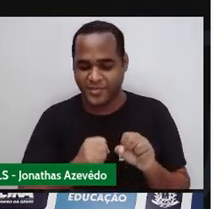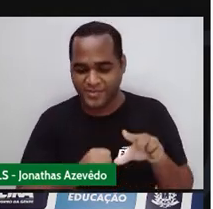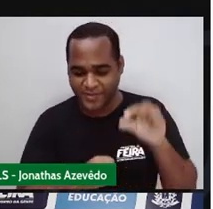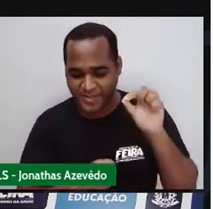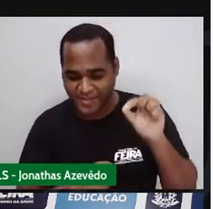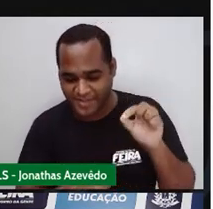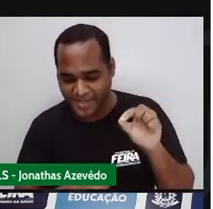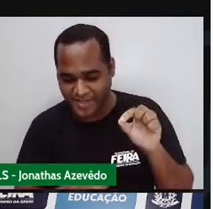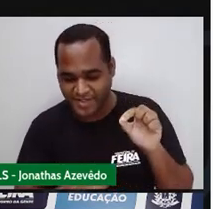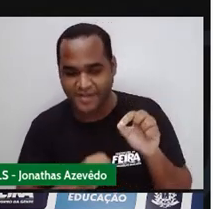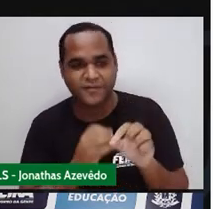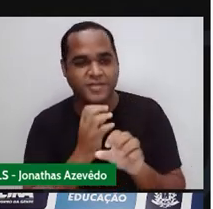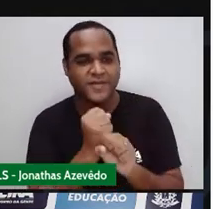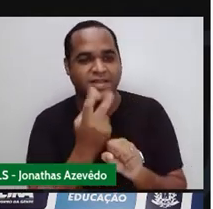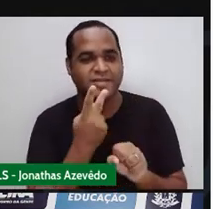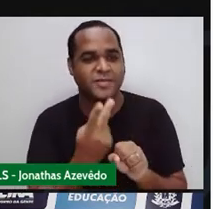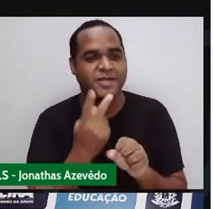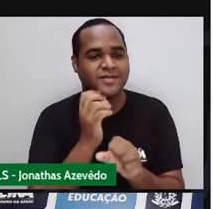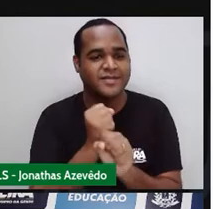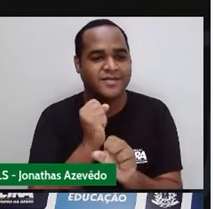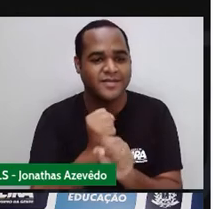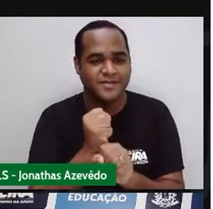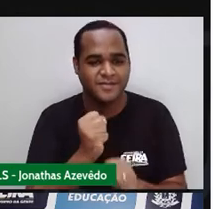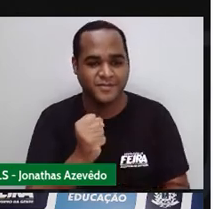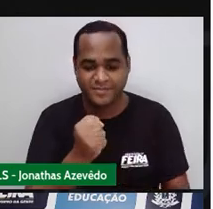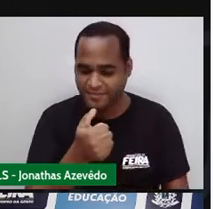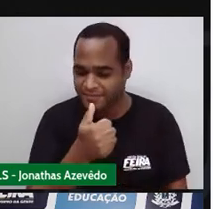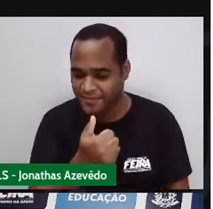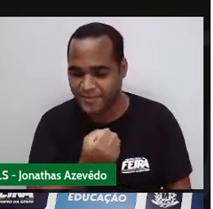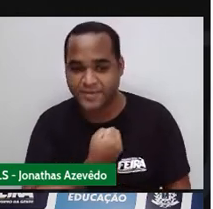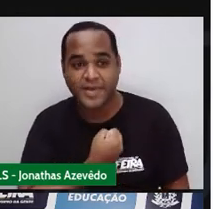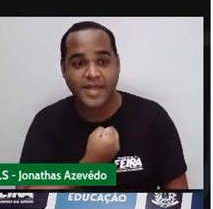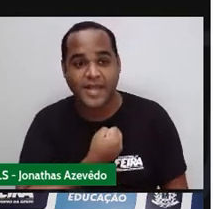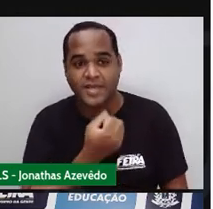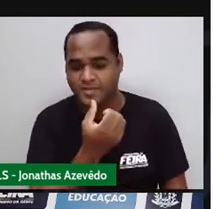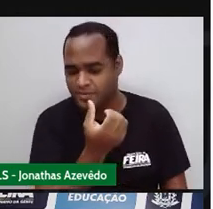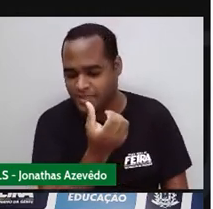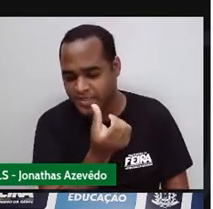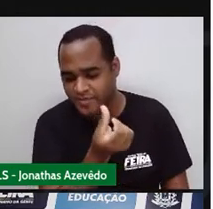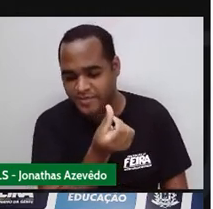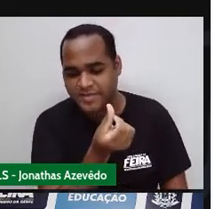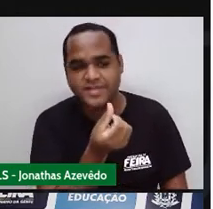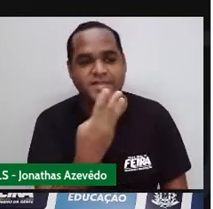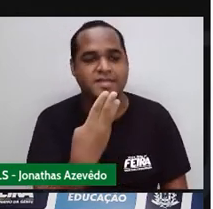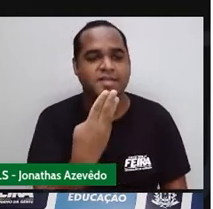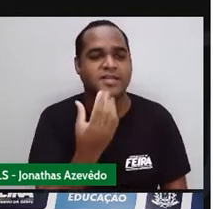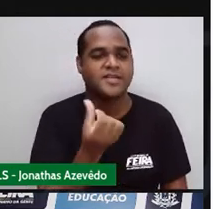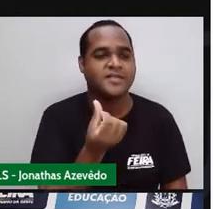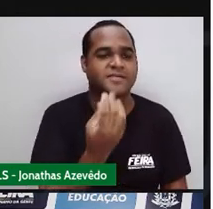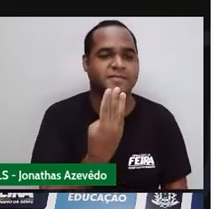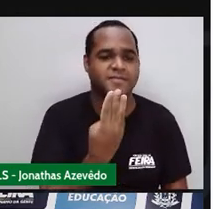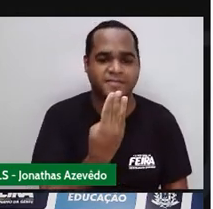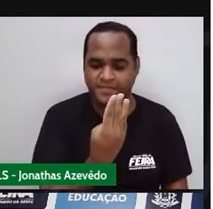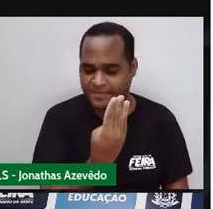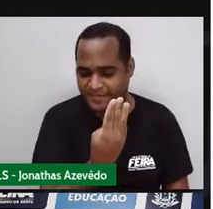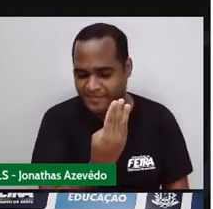Posso escolher a soma? Posso falar a soma? Sim. A soma deu 63.